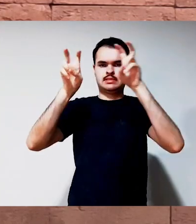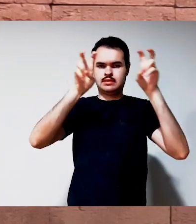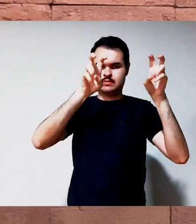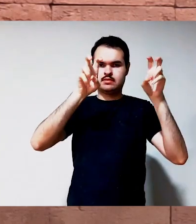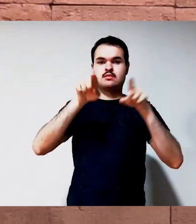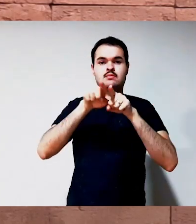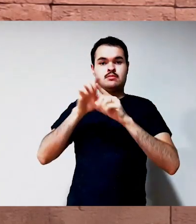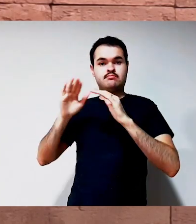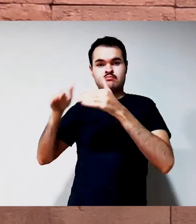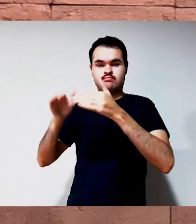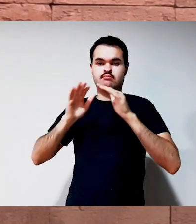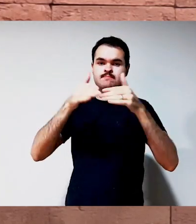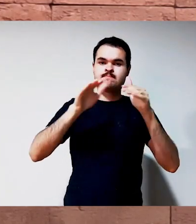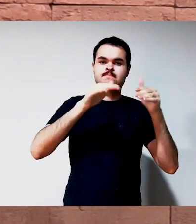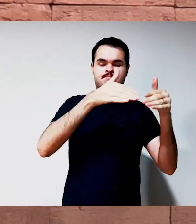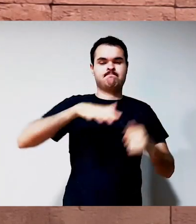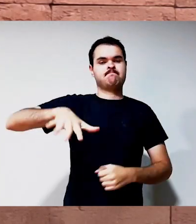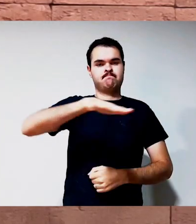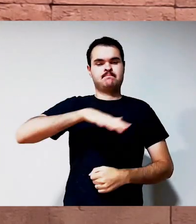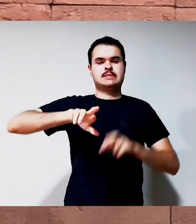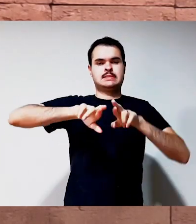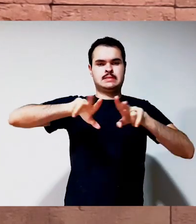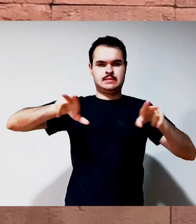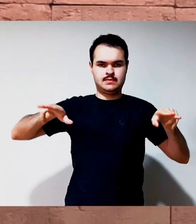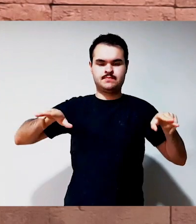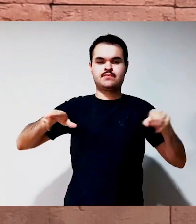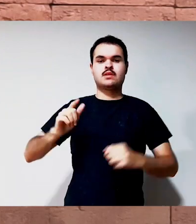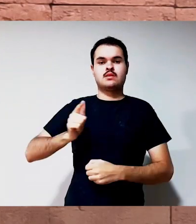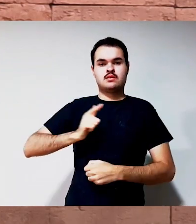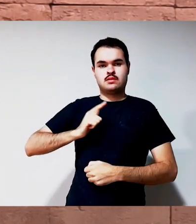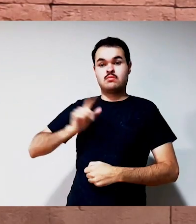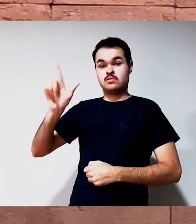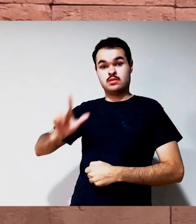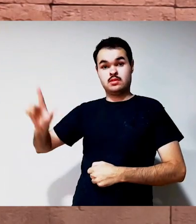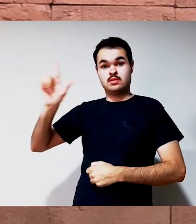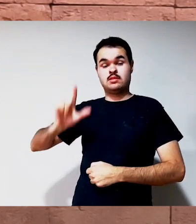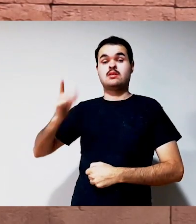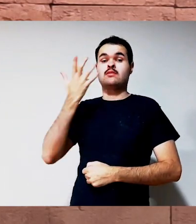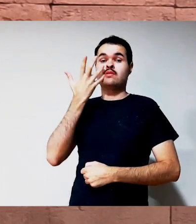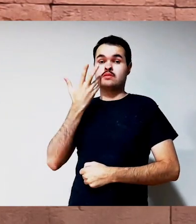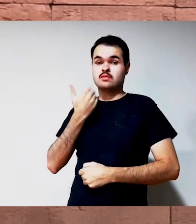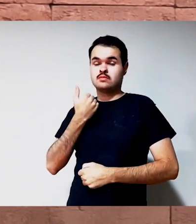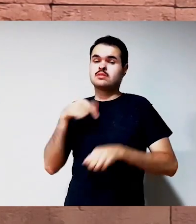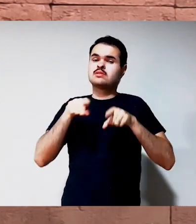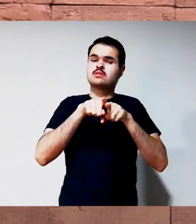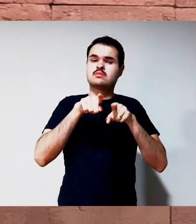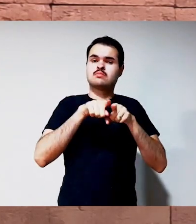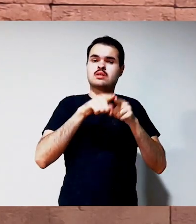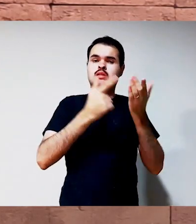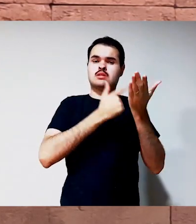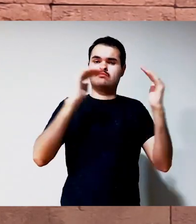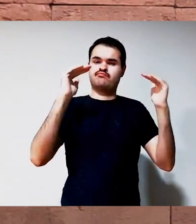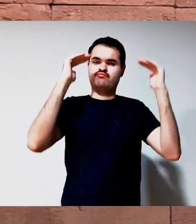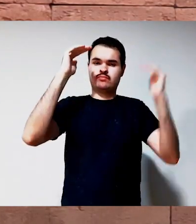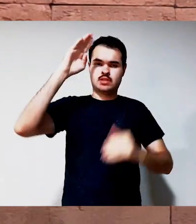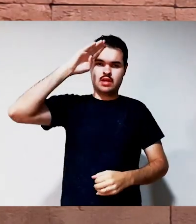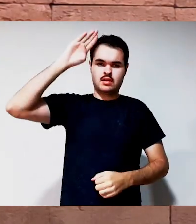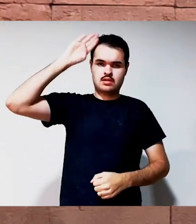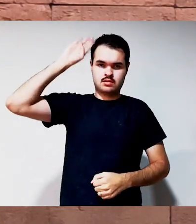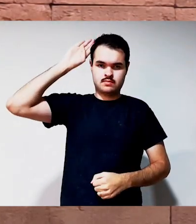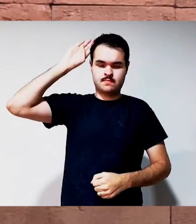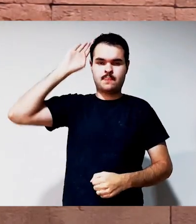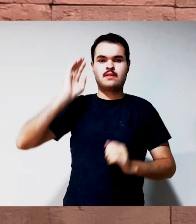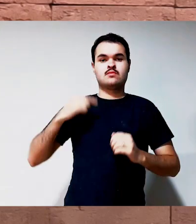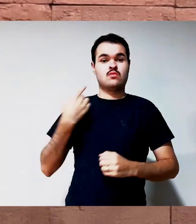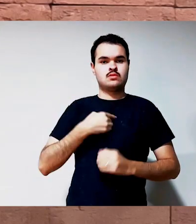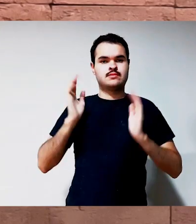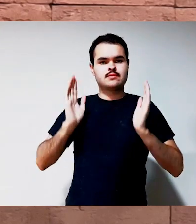mais de 70 e-books disponíveis para download gratuito. Eu vou deixar o link do nosso site aqui na descrição do vídeo. No vídeo